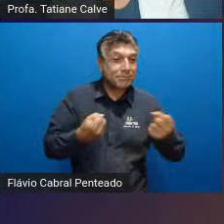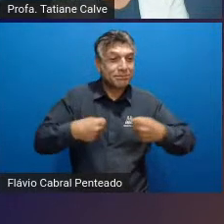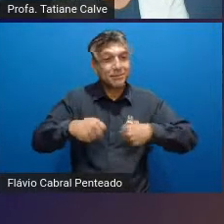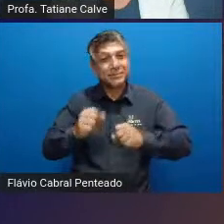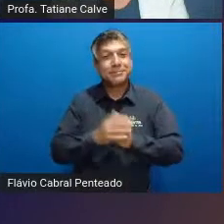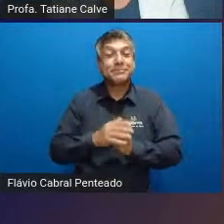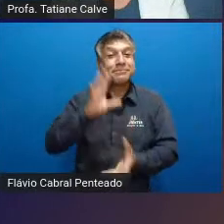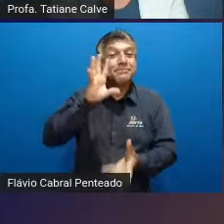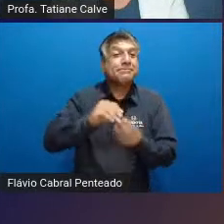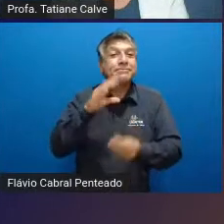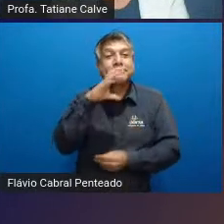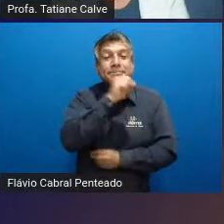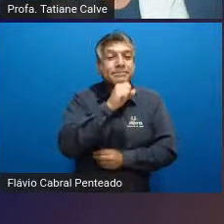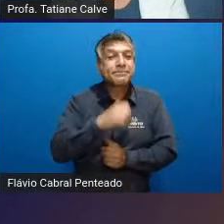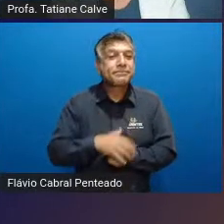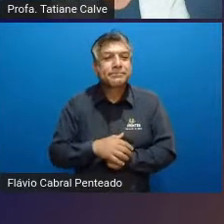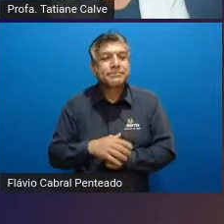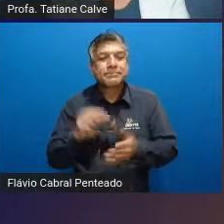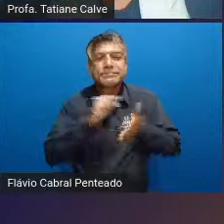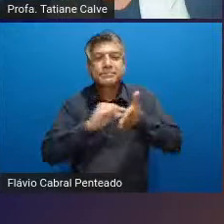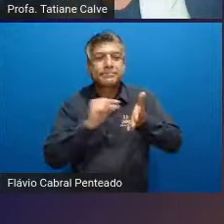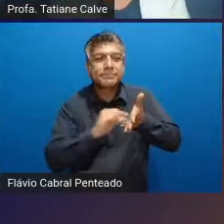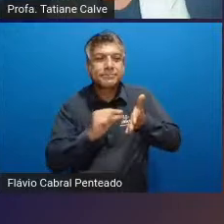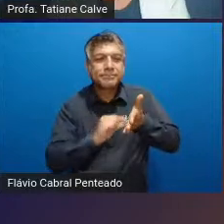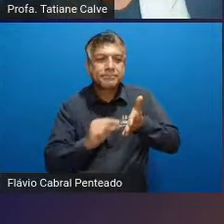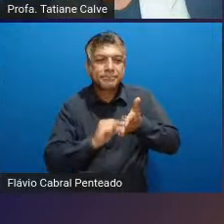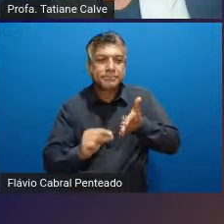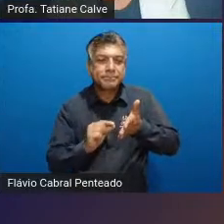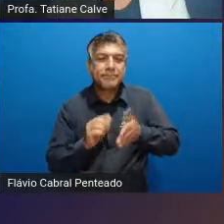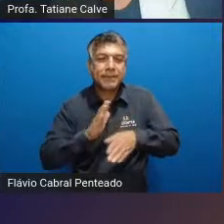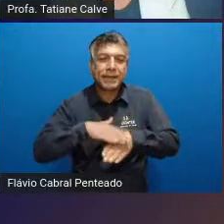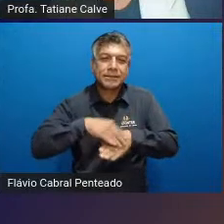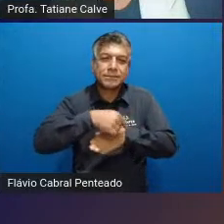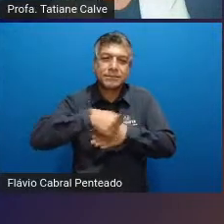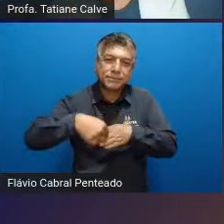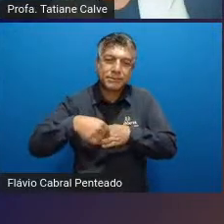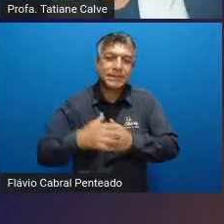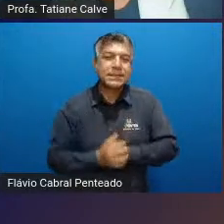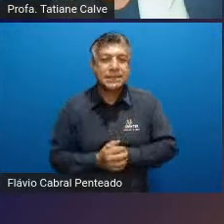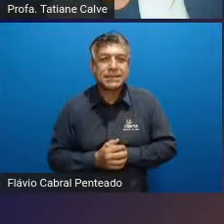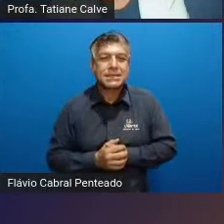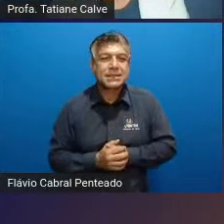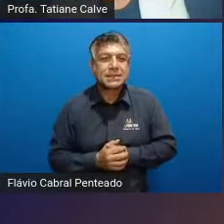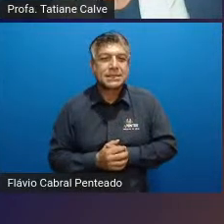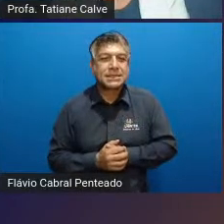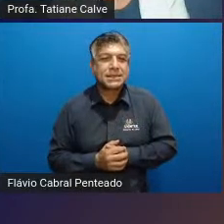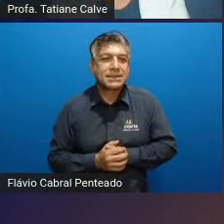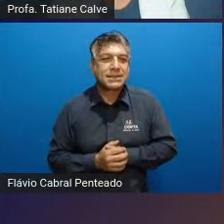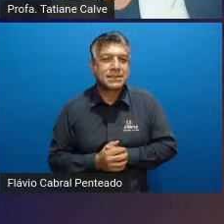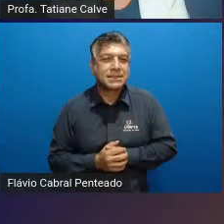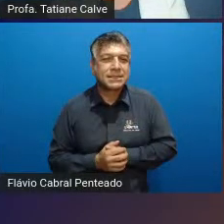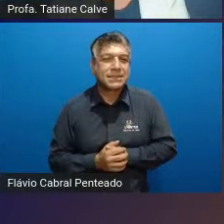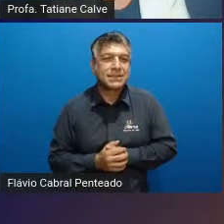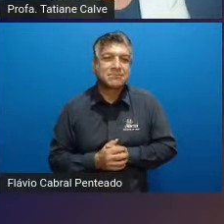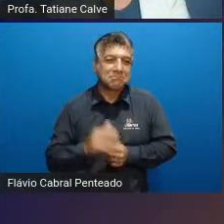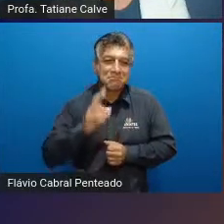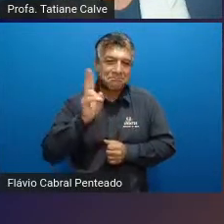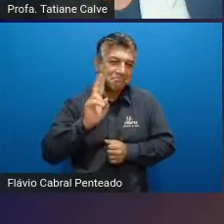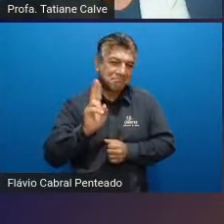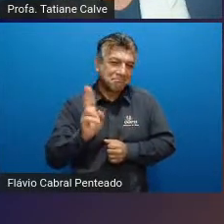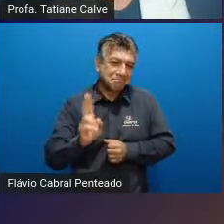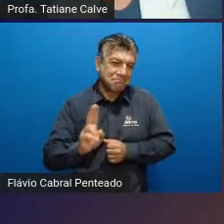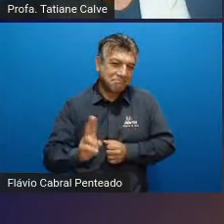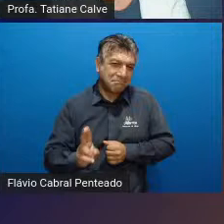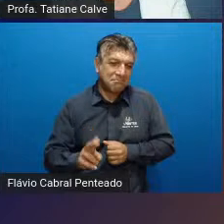rapidamente eu só coloquei aqui algumas referências que nós utilizamos para realizar aí essa pesquisa